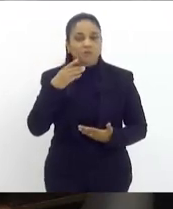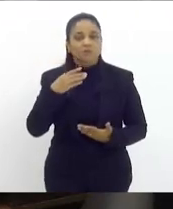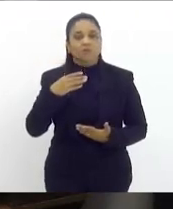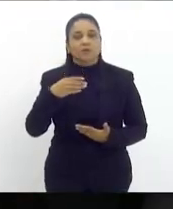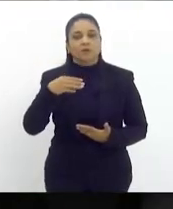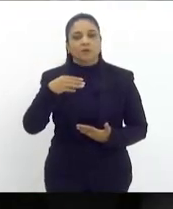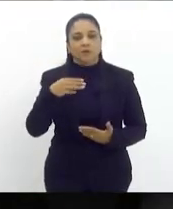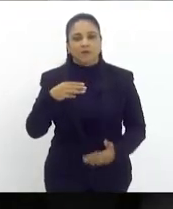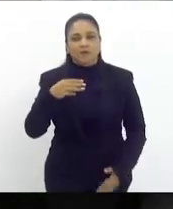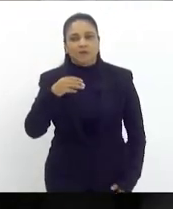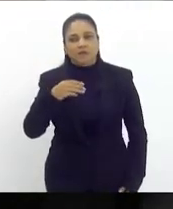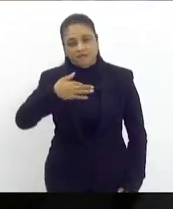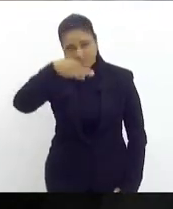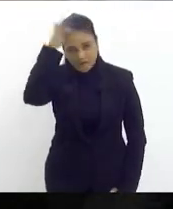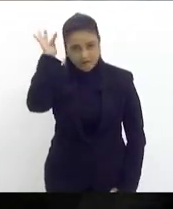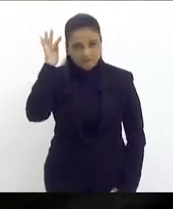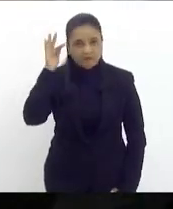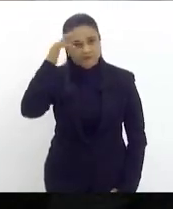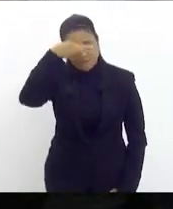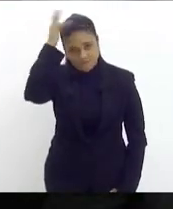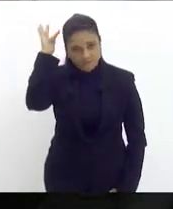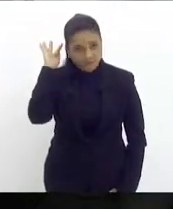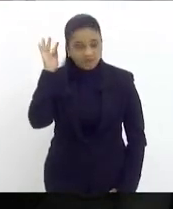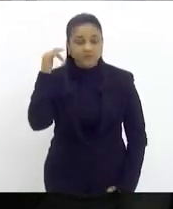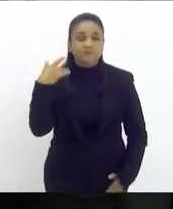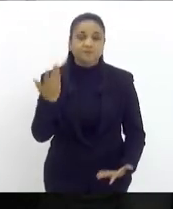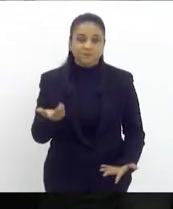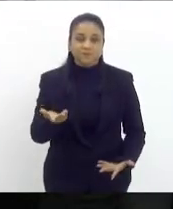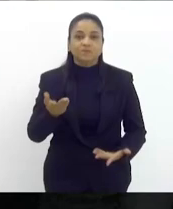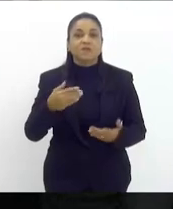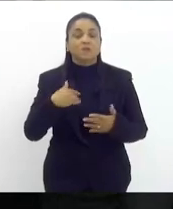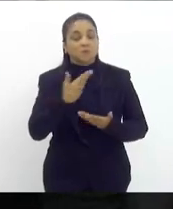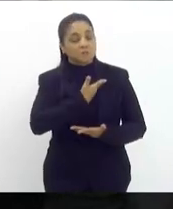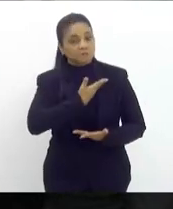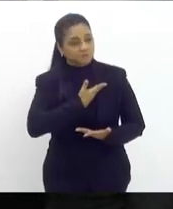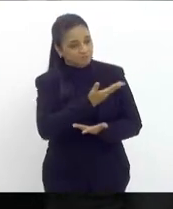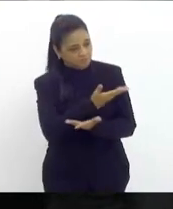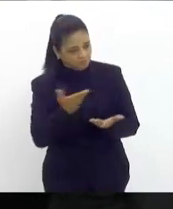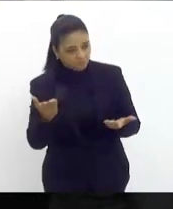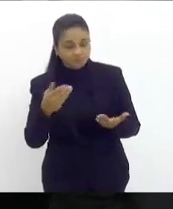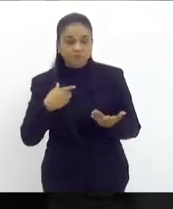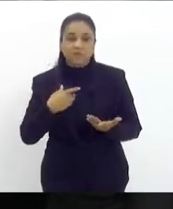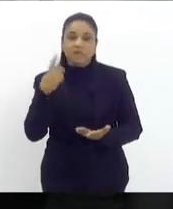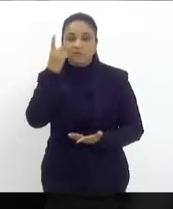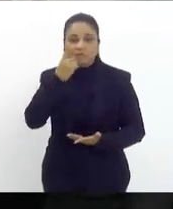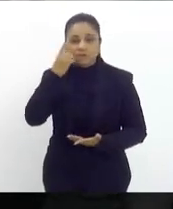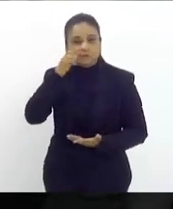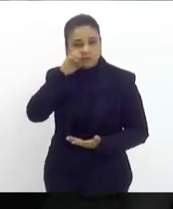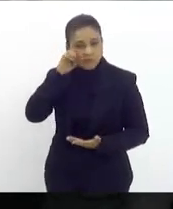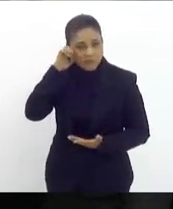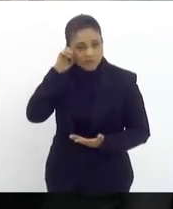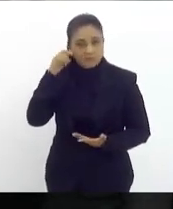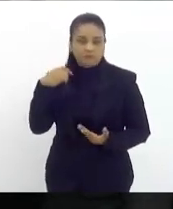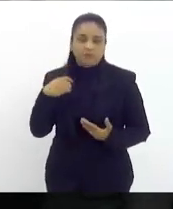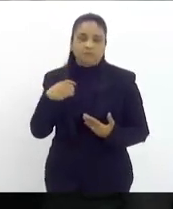Marcelar nobres colegas deputada Élica eu gostaria de apenas fazer uma